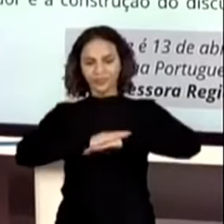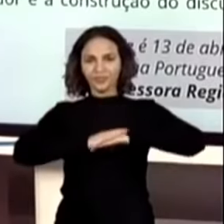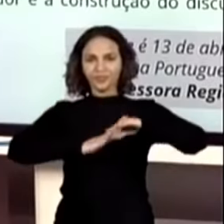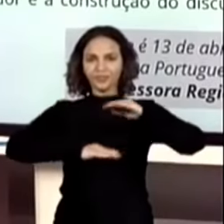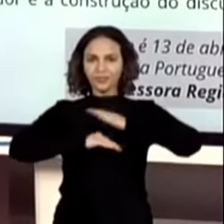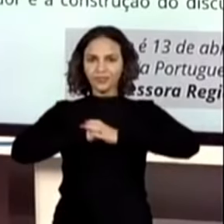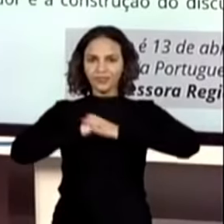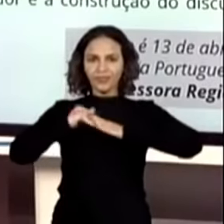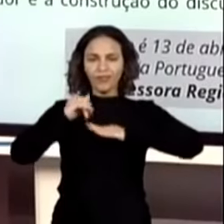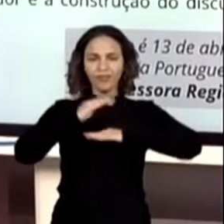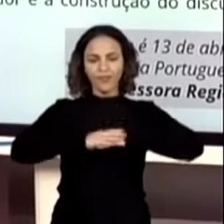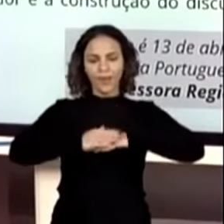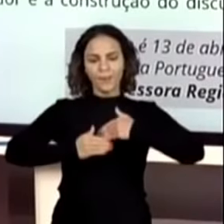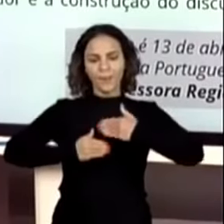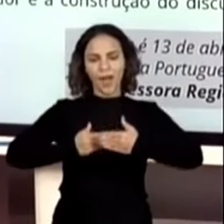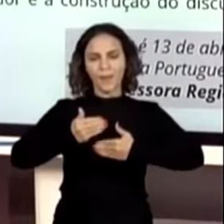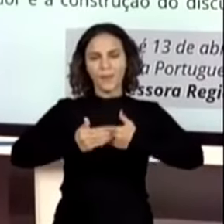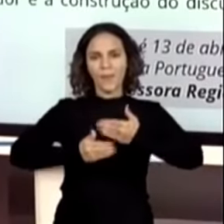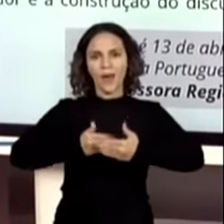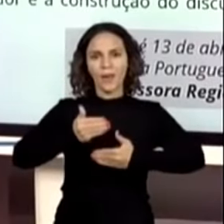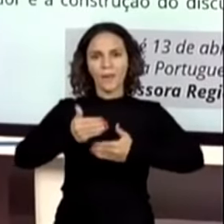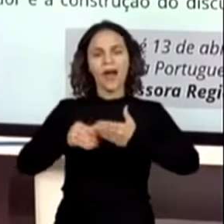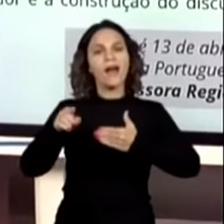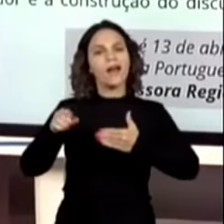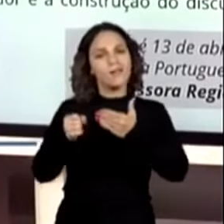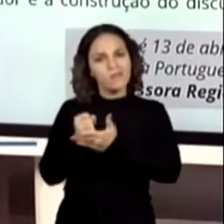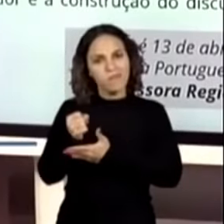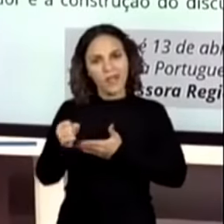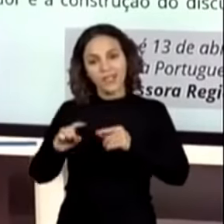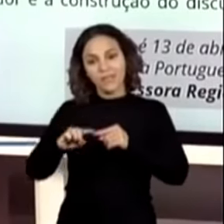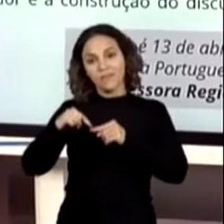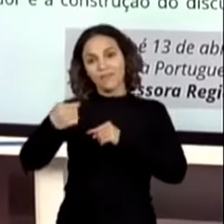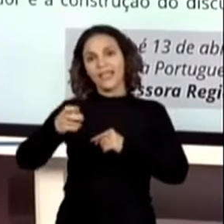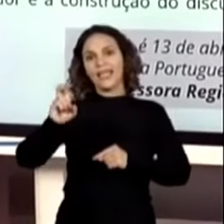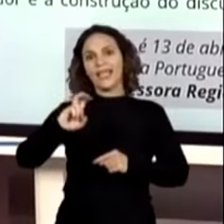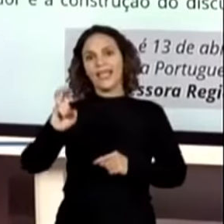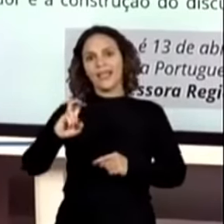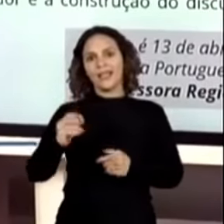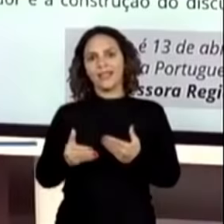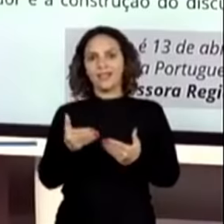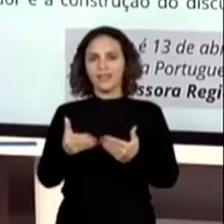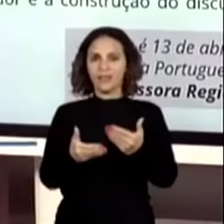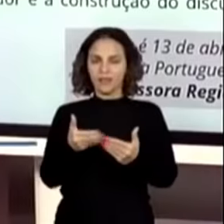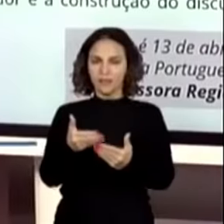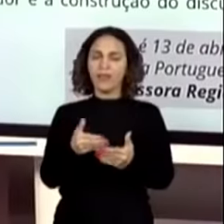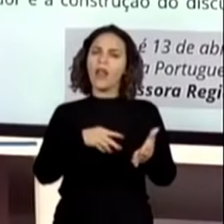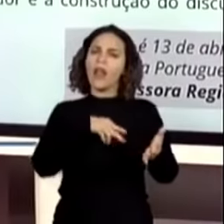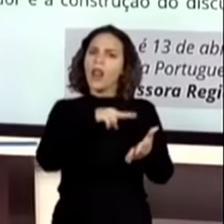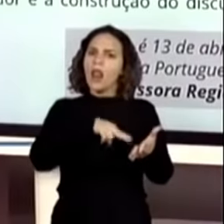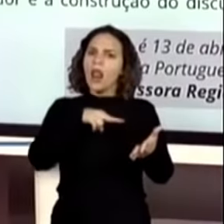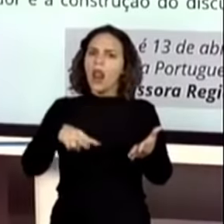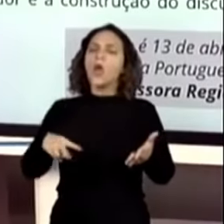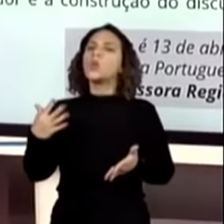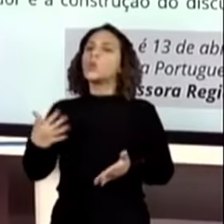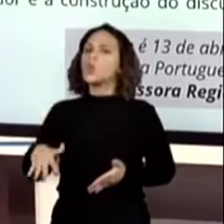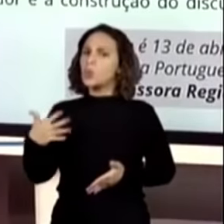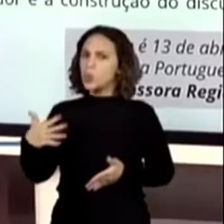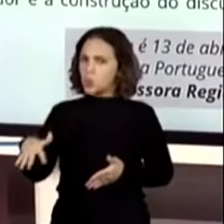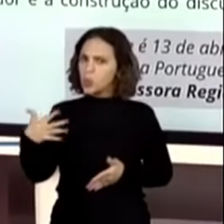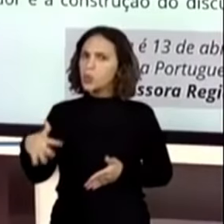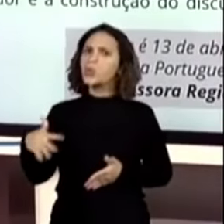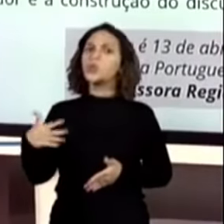sequência passo a passo, que ela será a base para a nossa quinta sequência. Certo? Então, gente vai ler bastante e